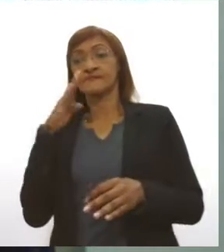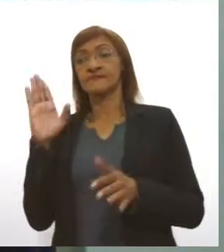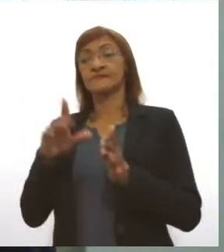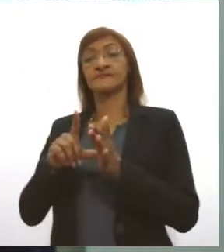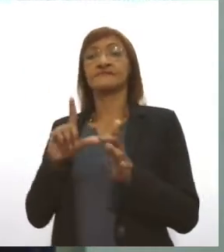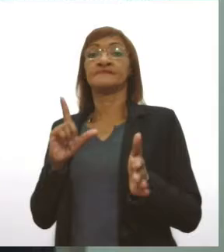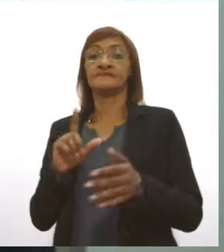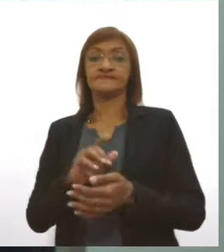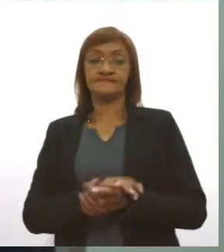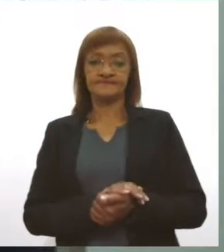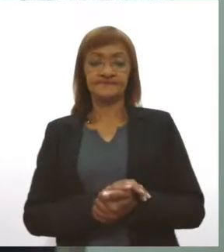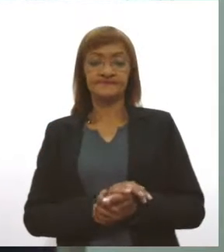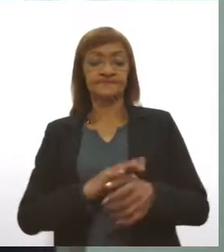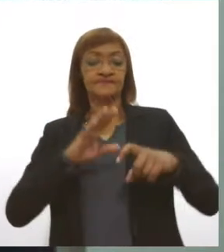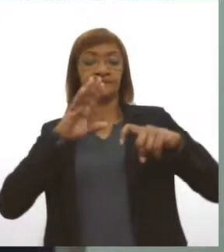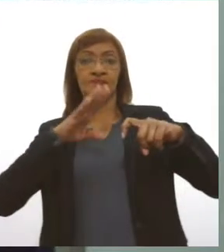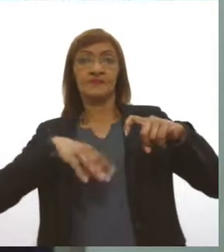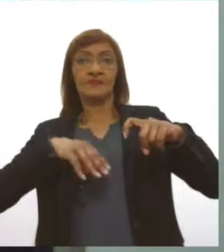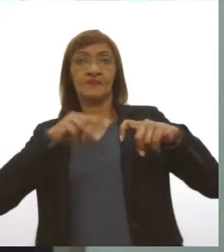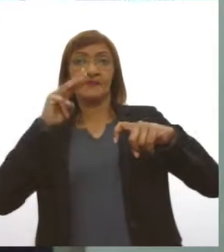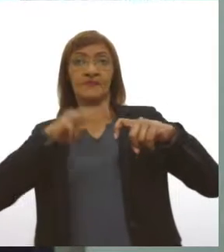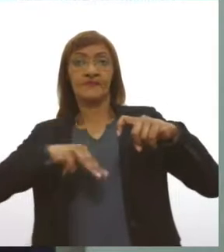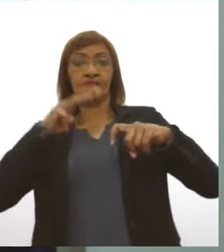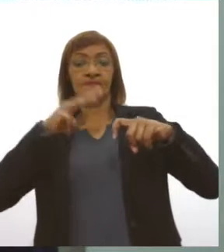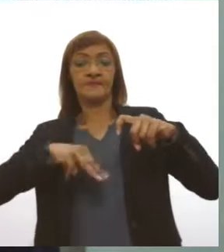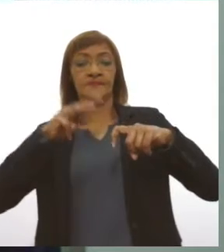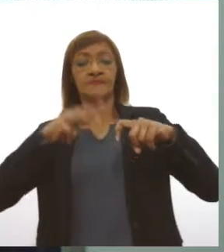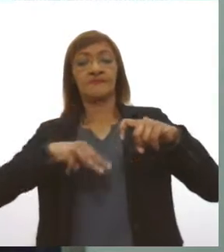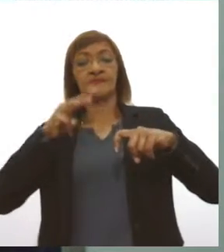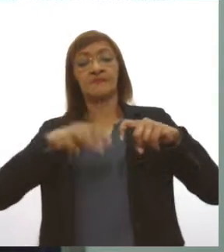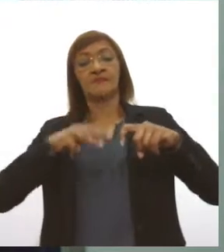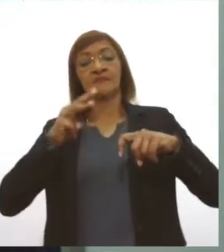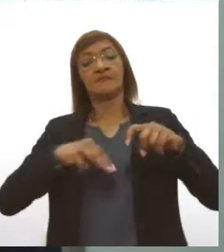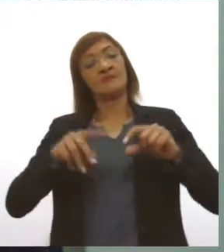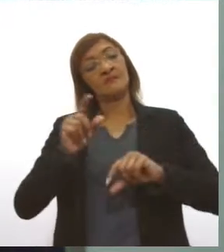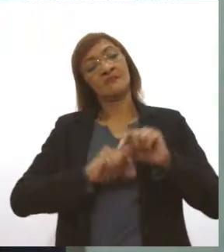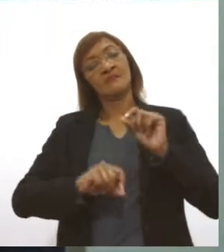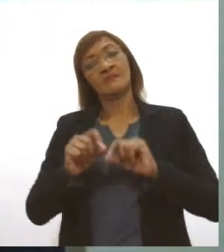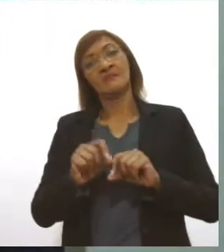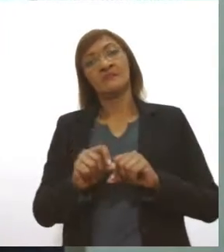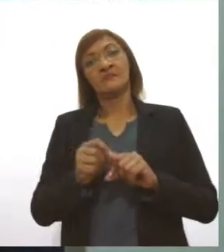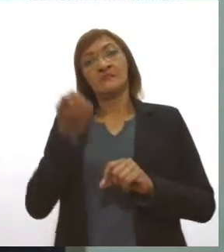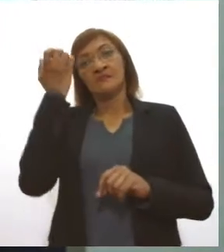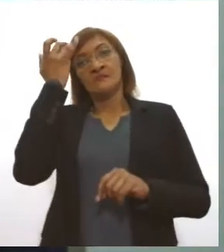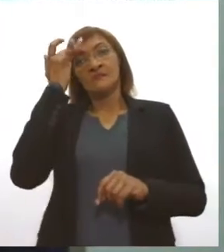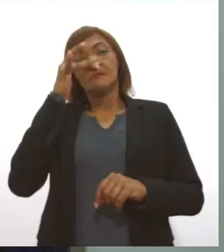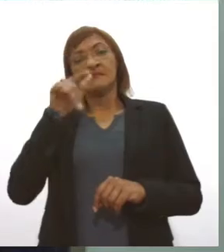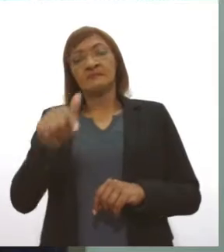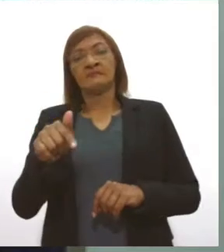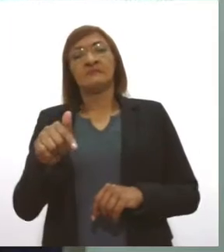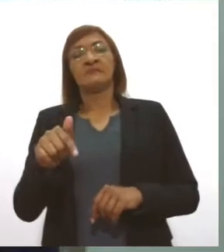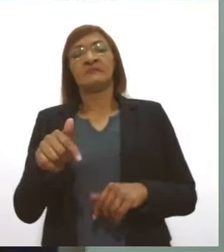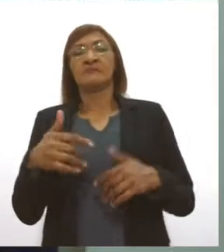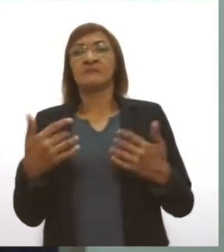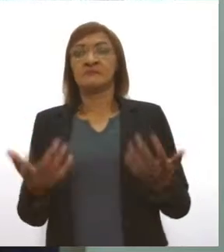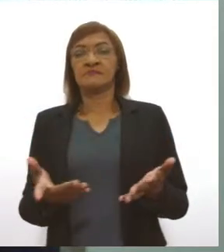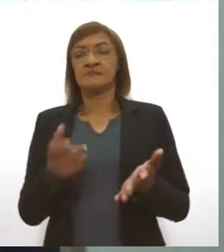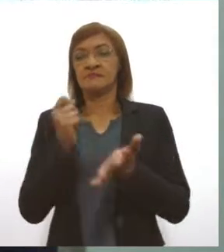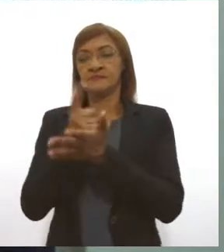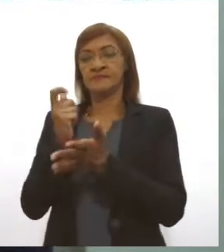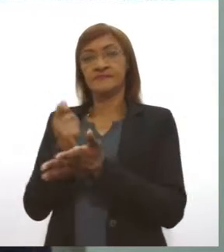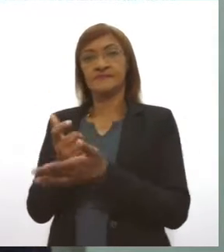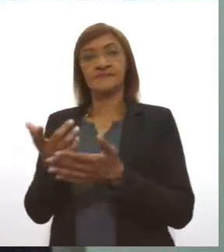Um mito que nós podemos também destacar aqui é a questão do prazo de sete dias, para aquelas compras feitas fora do